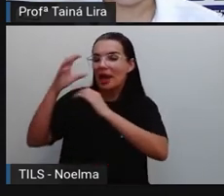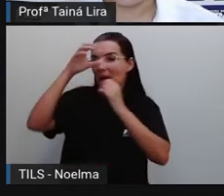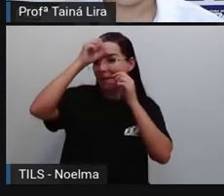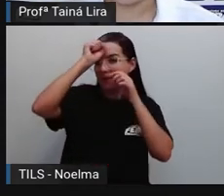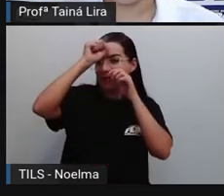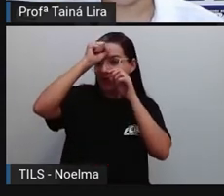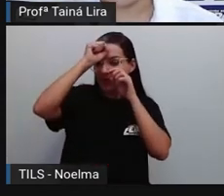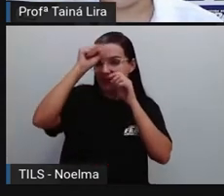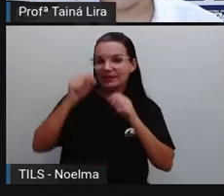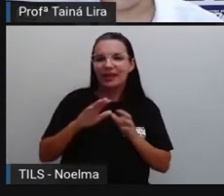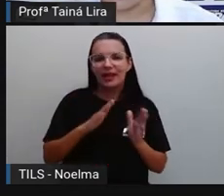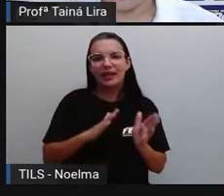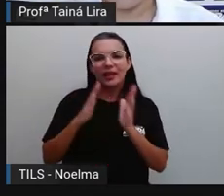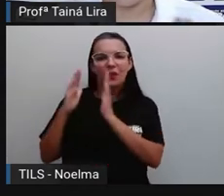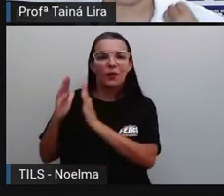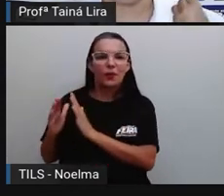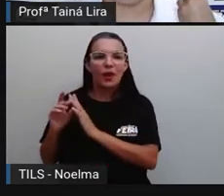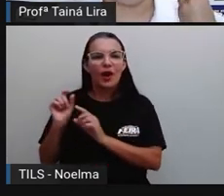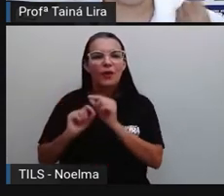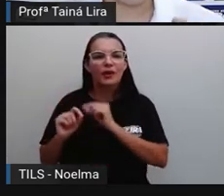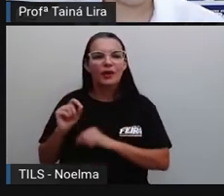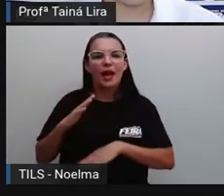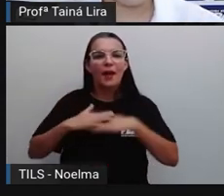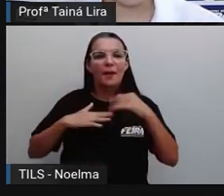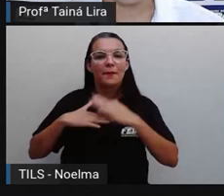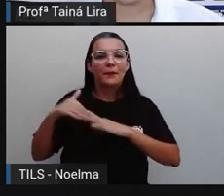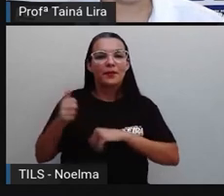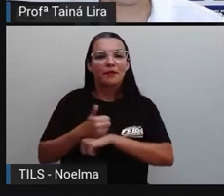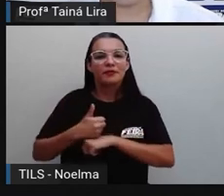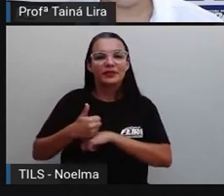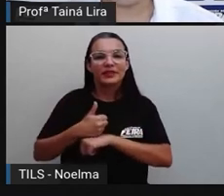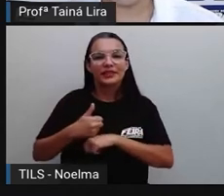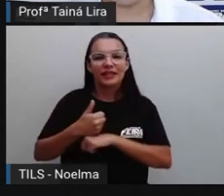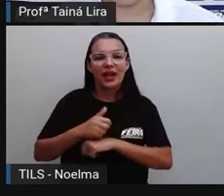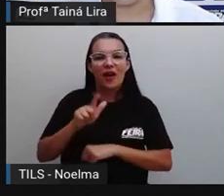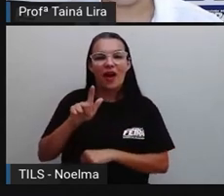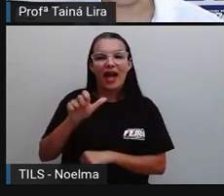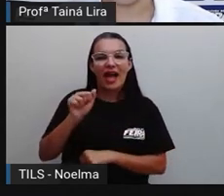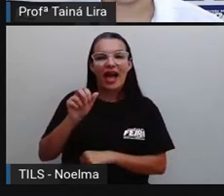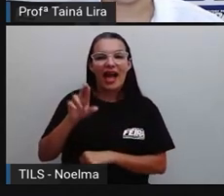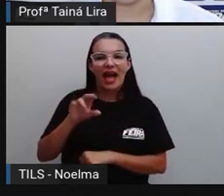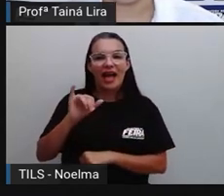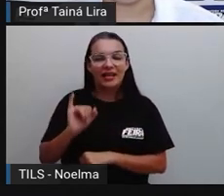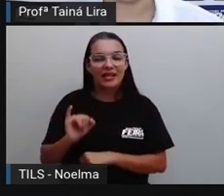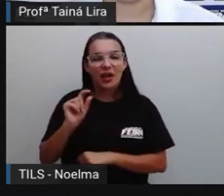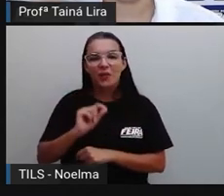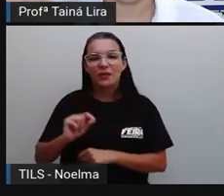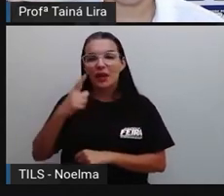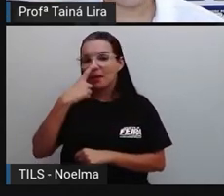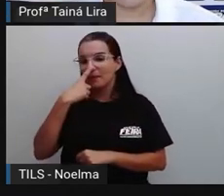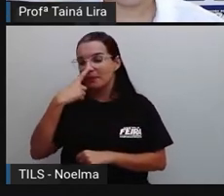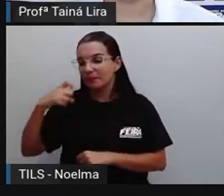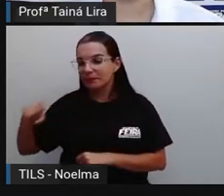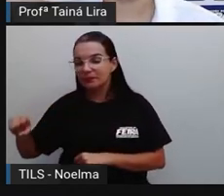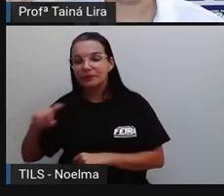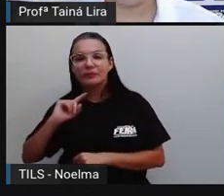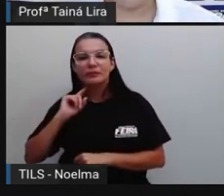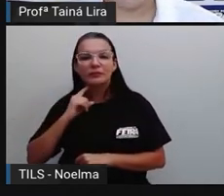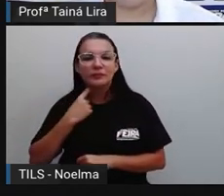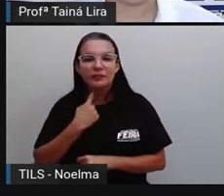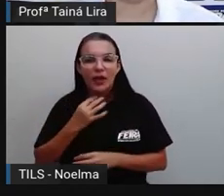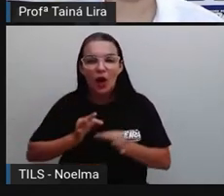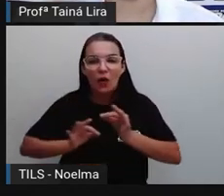E olha lá, nós temos aqui, ó, a profissão de gari. Super importante também aí, né, na organização, na